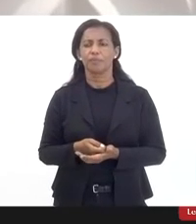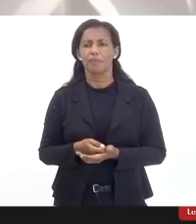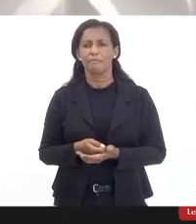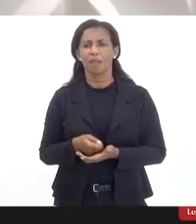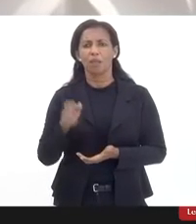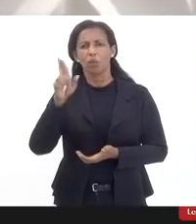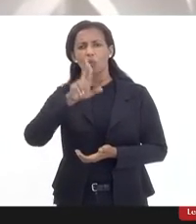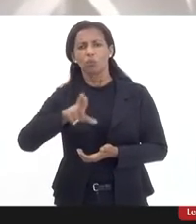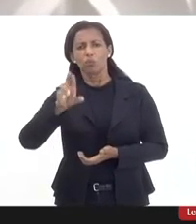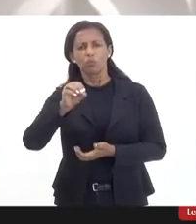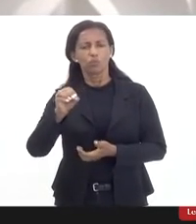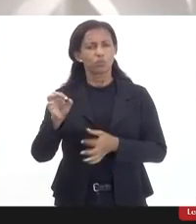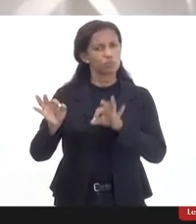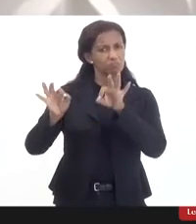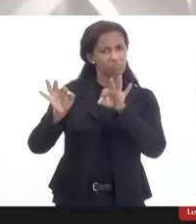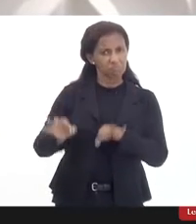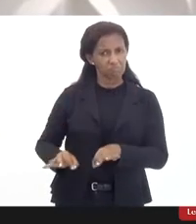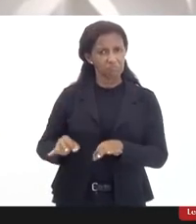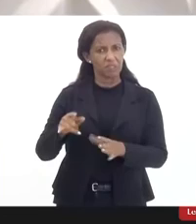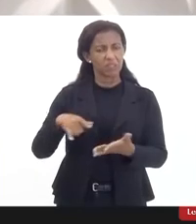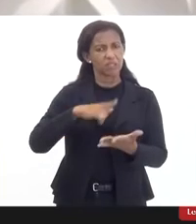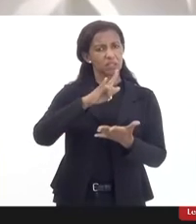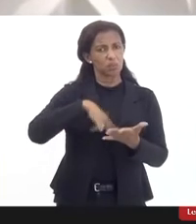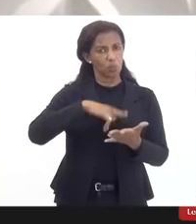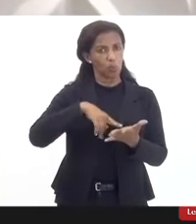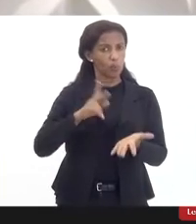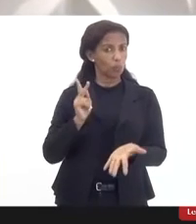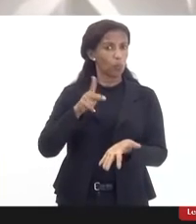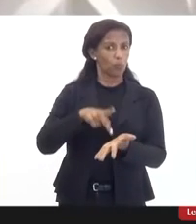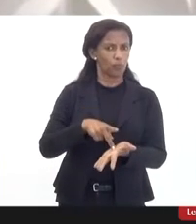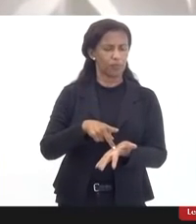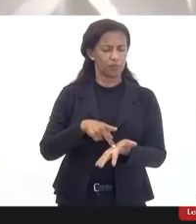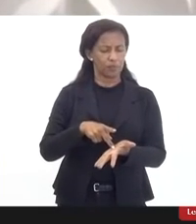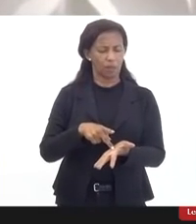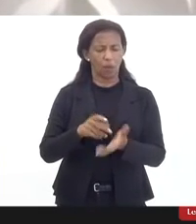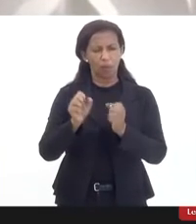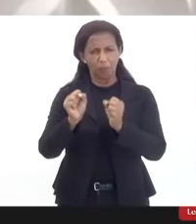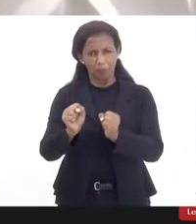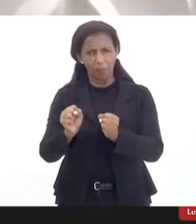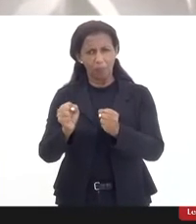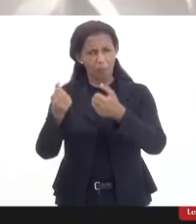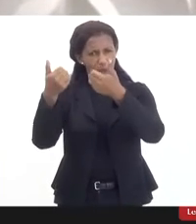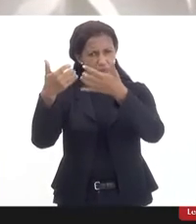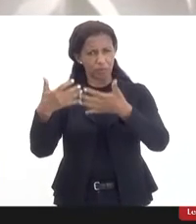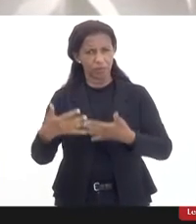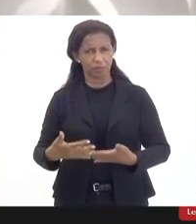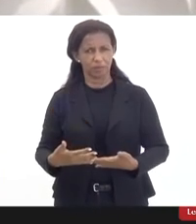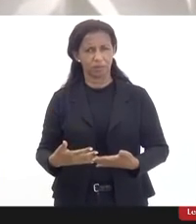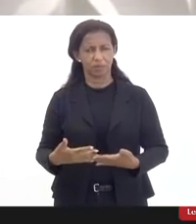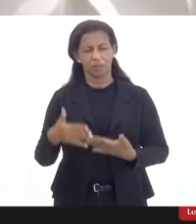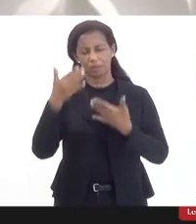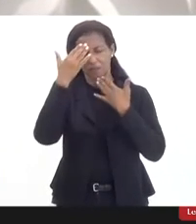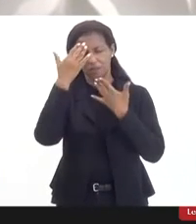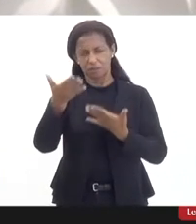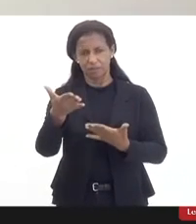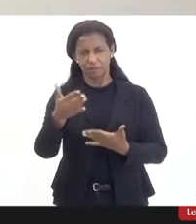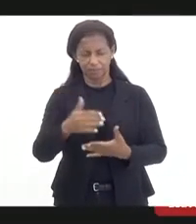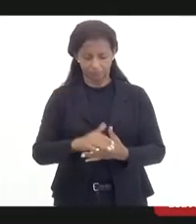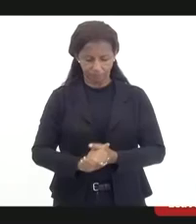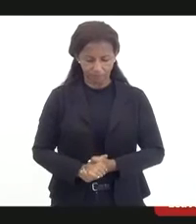o uso adequado desse documento oficial. Se o senhor puder fazer essas considerações, eu lhe agradeço.